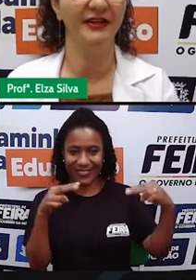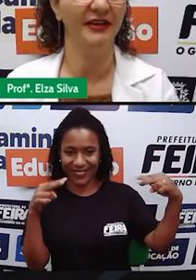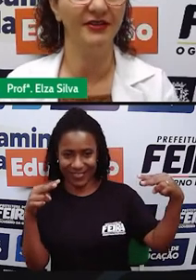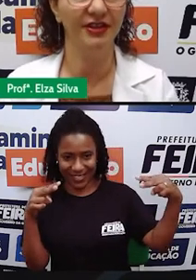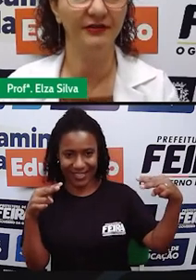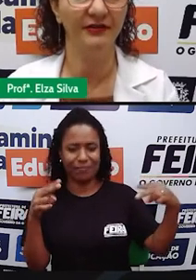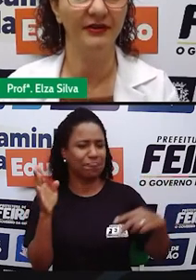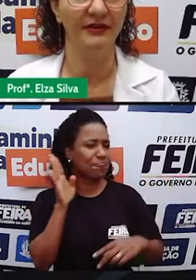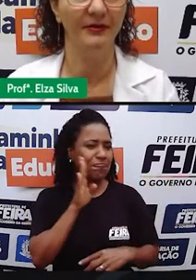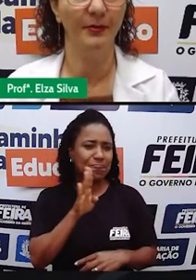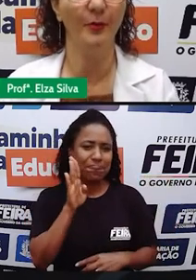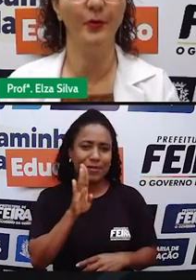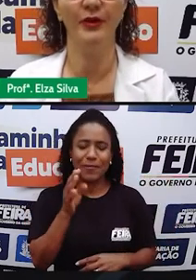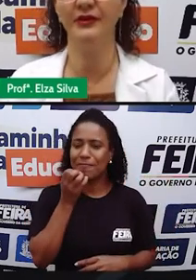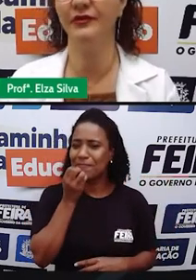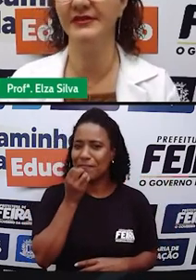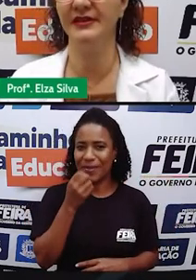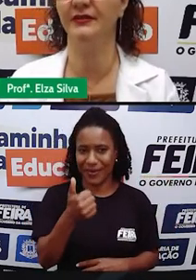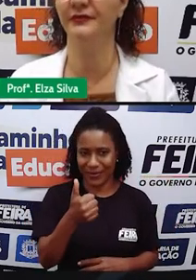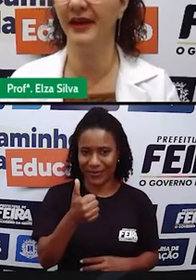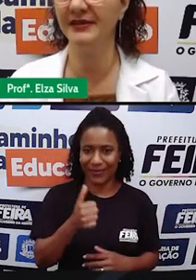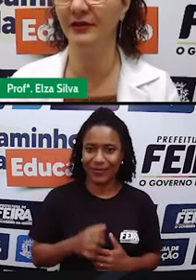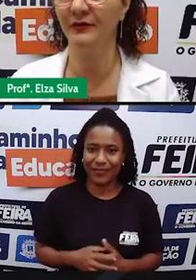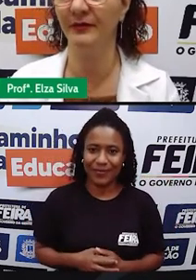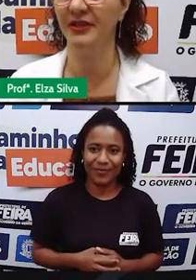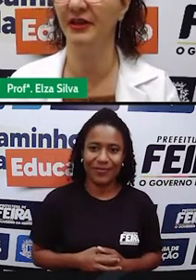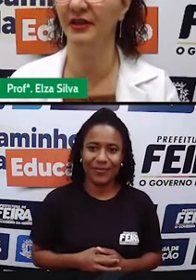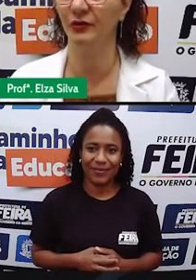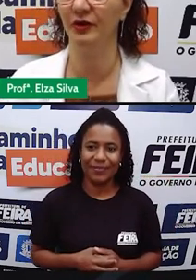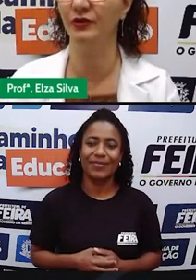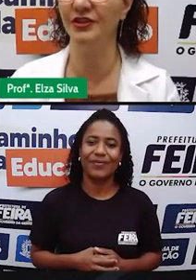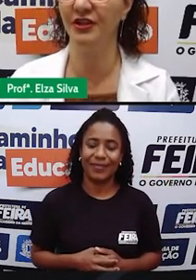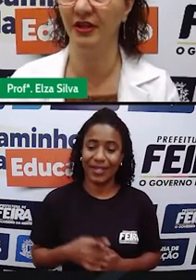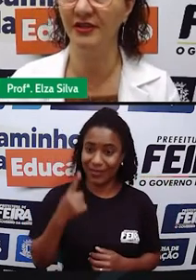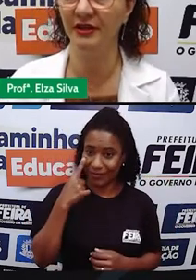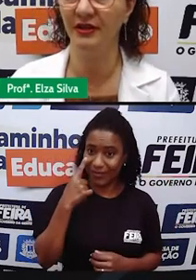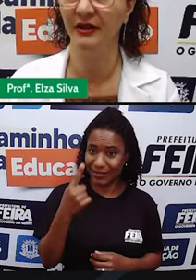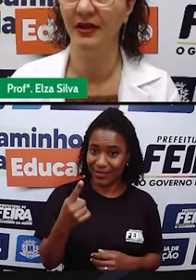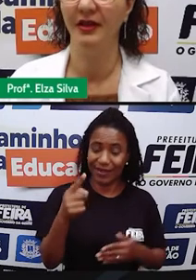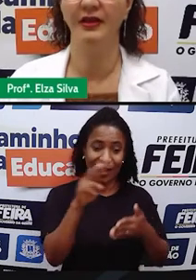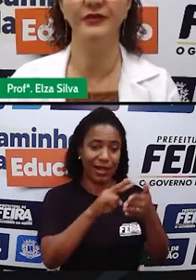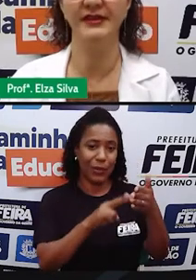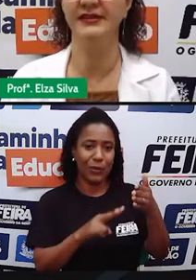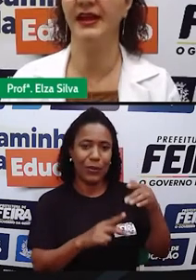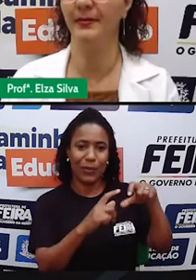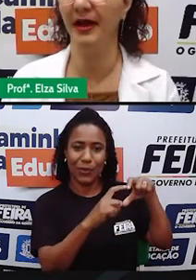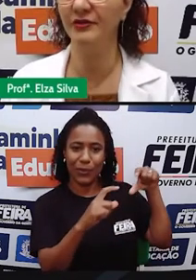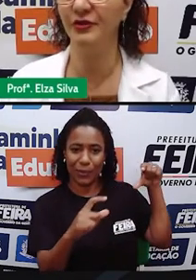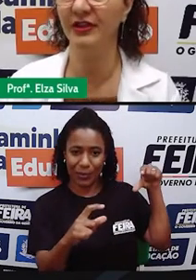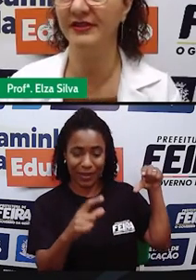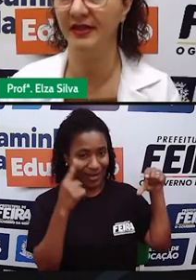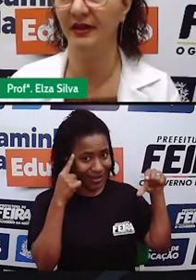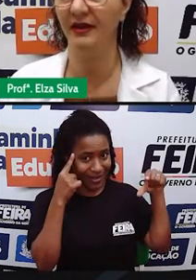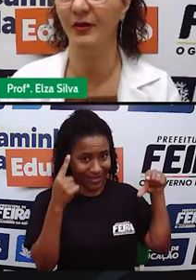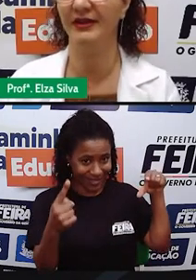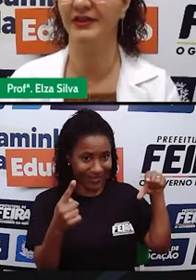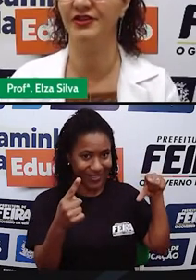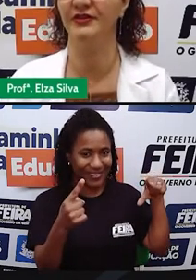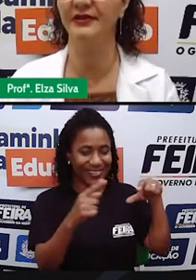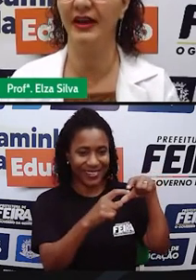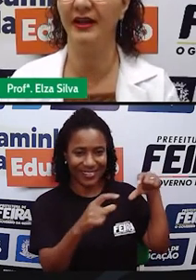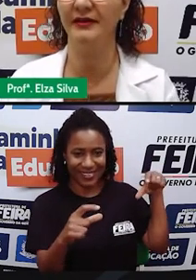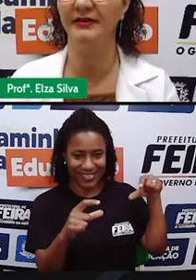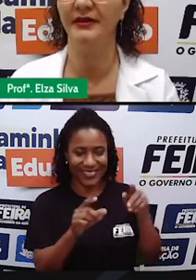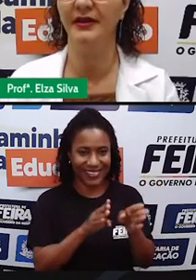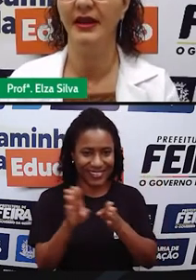atividade interativa propõe que você faça novamente a leitura do ticket que vocês acabaram de conhecer com a